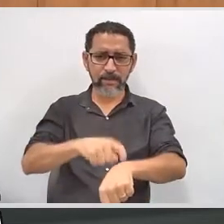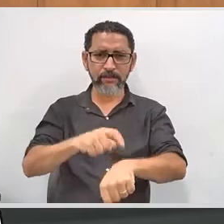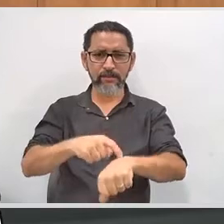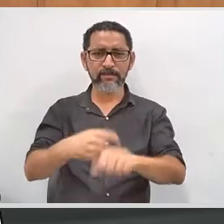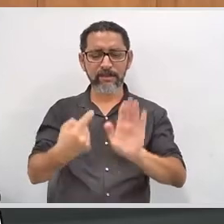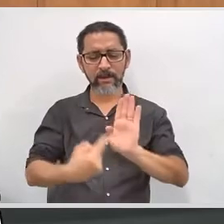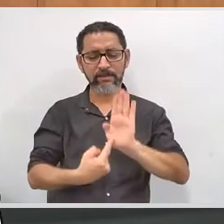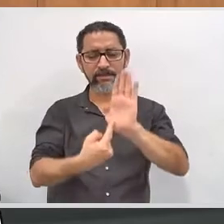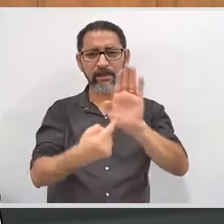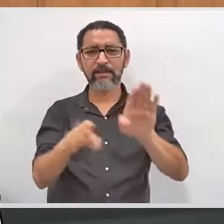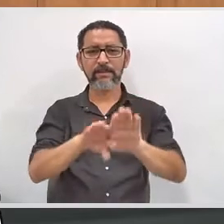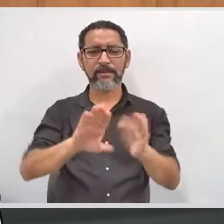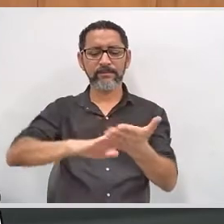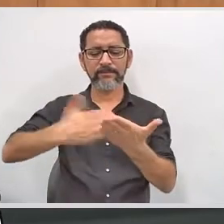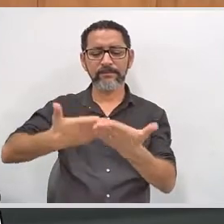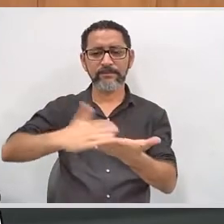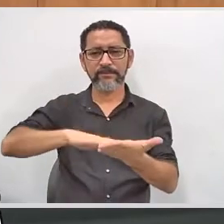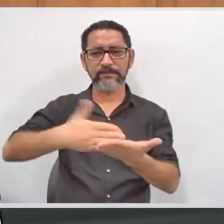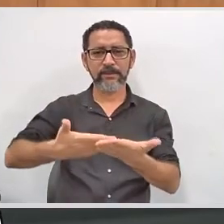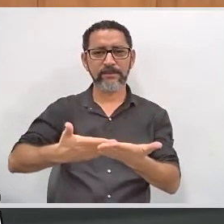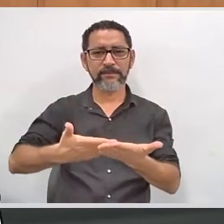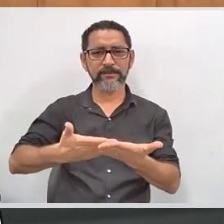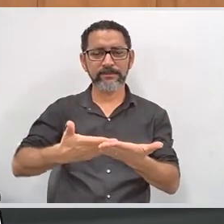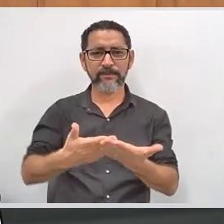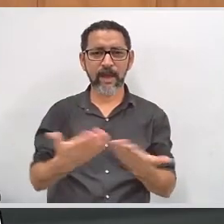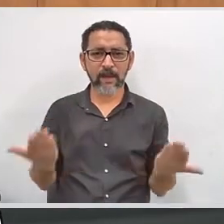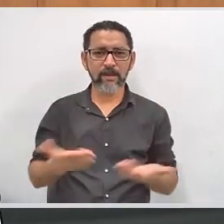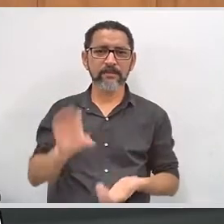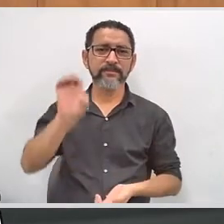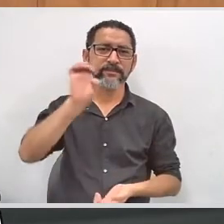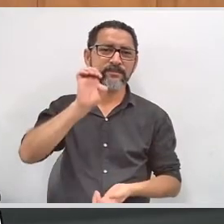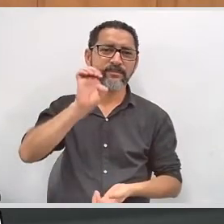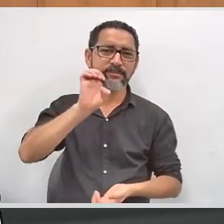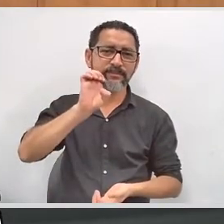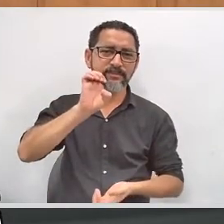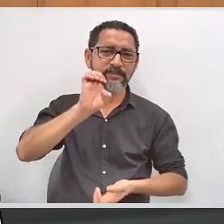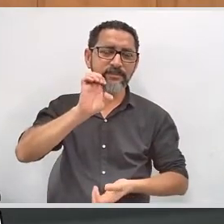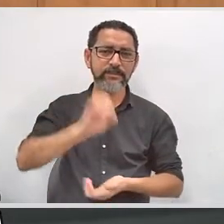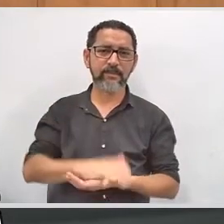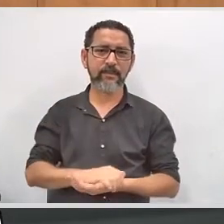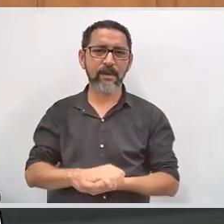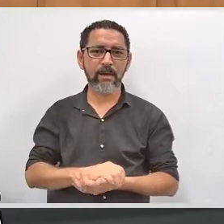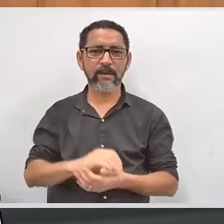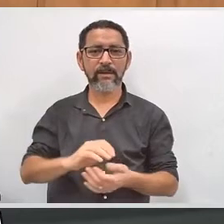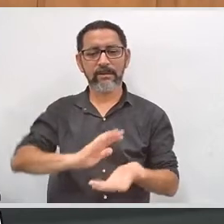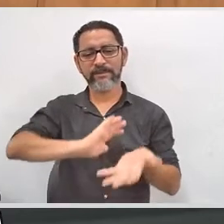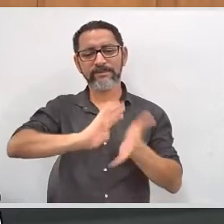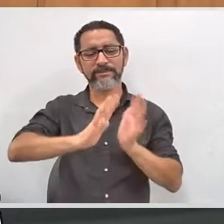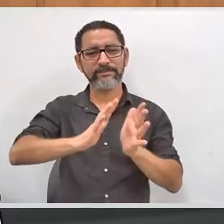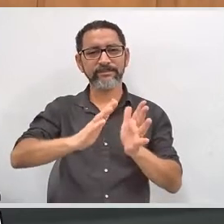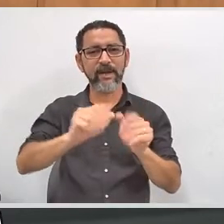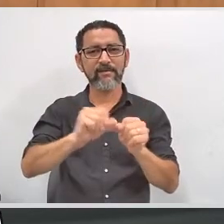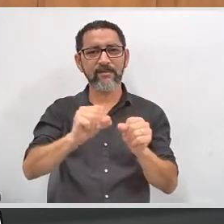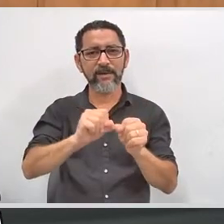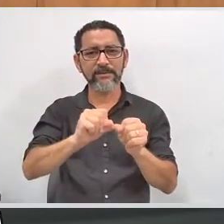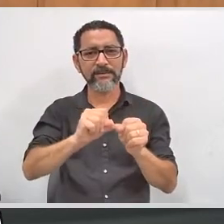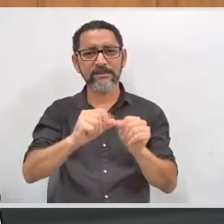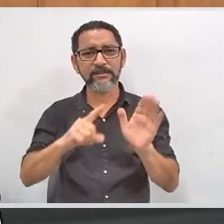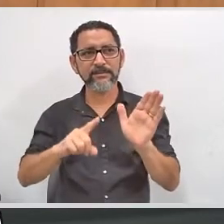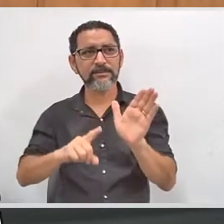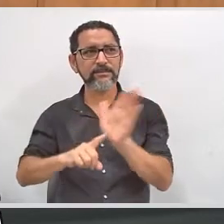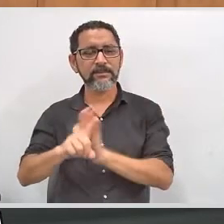e apresentar aqui os intérpretes de Libras. Está conosco agora o Ednilson de Freitas e ele faz uma